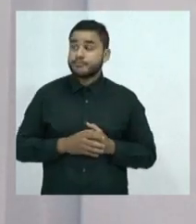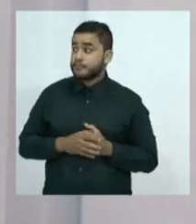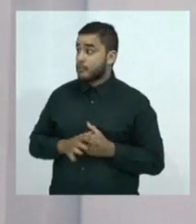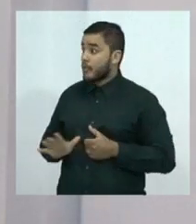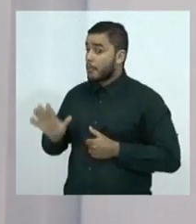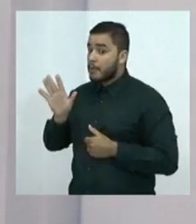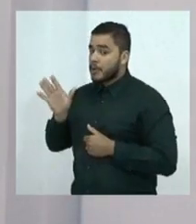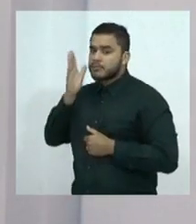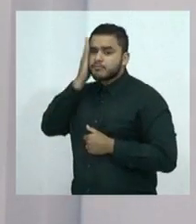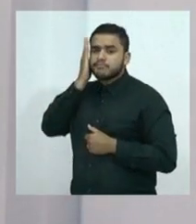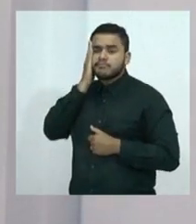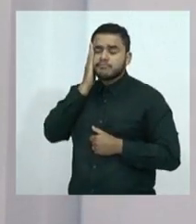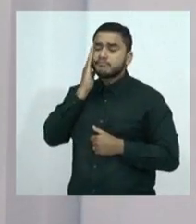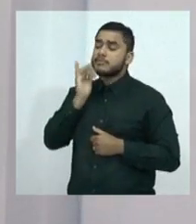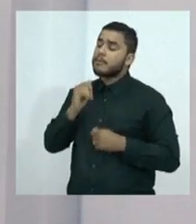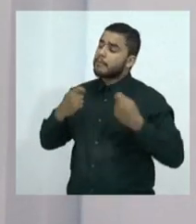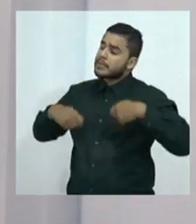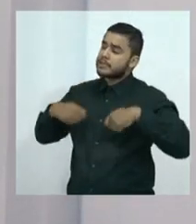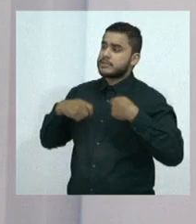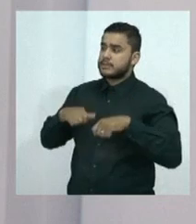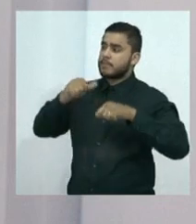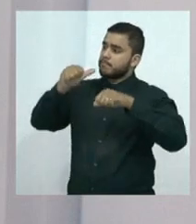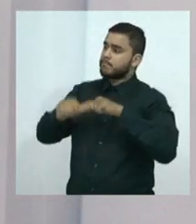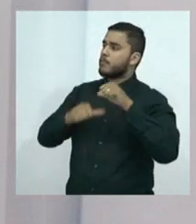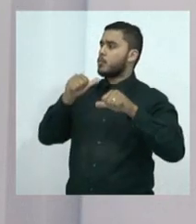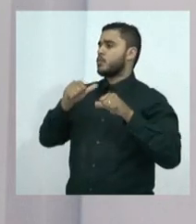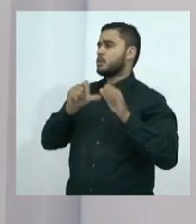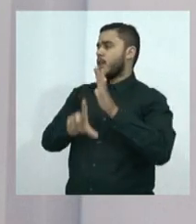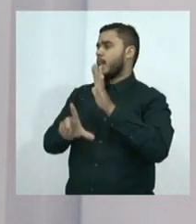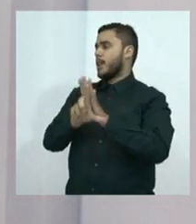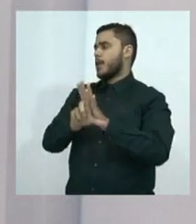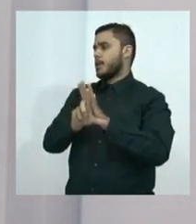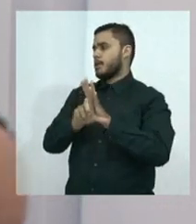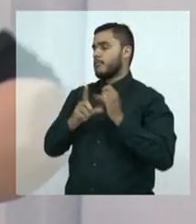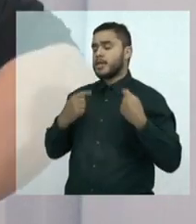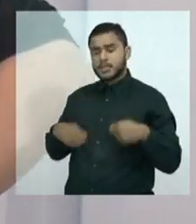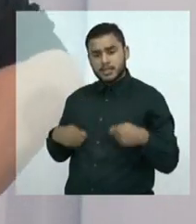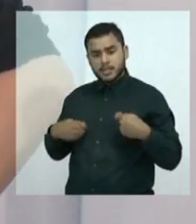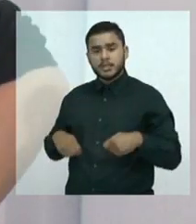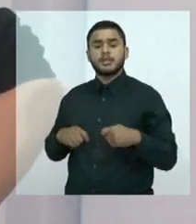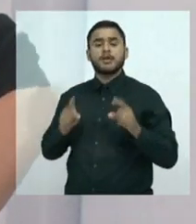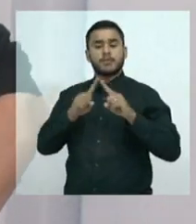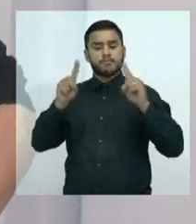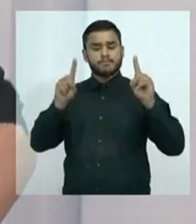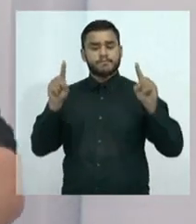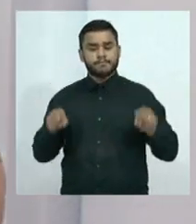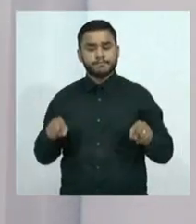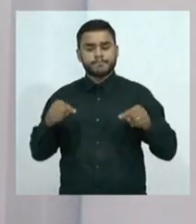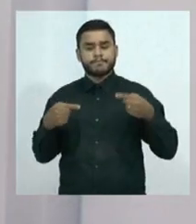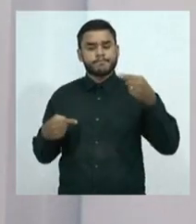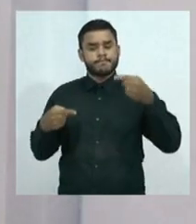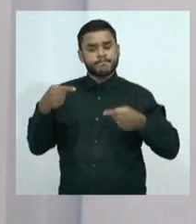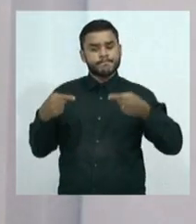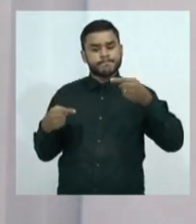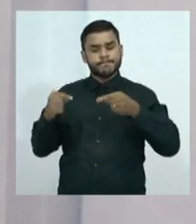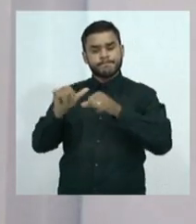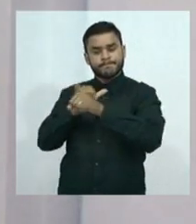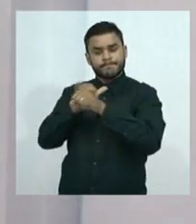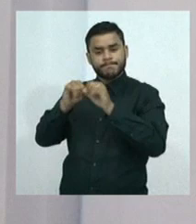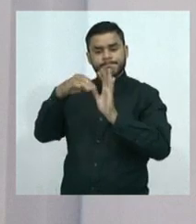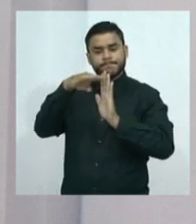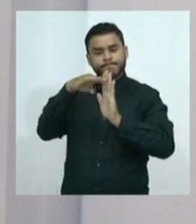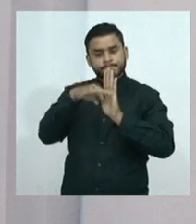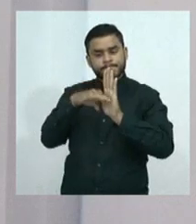reformar, não só a legislação, mas as políticas públicas em geral. Porque essa